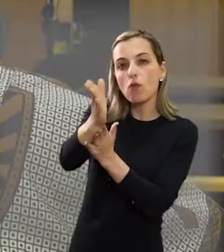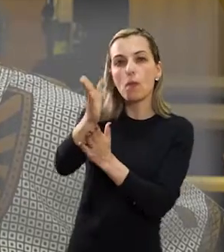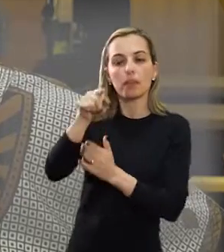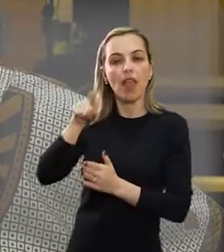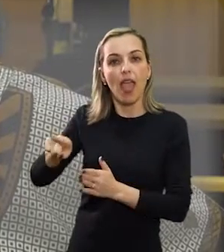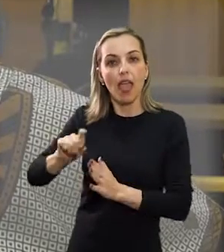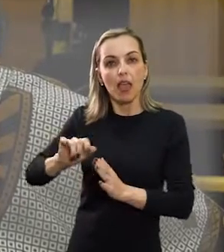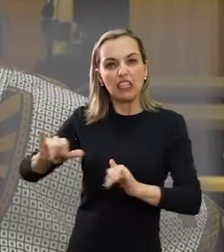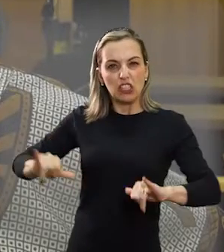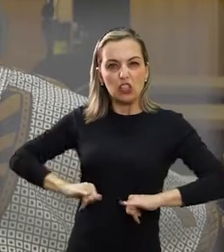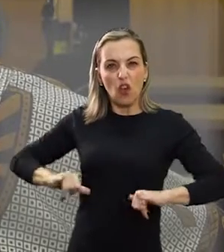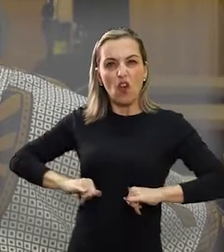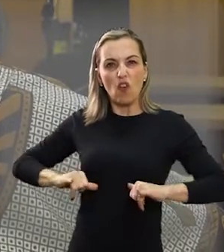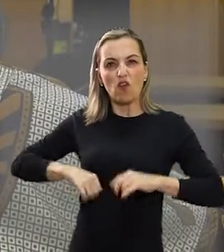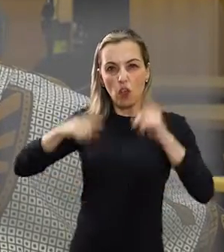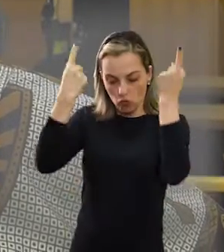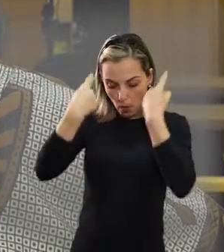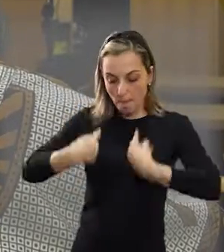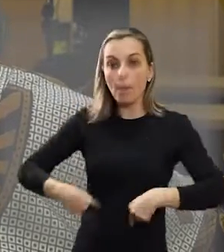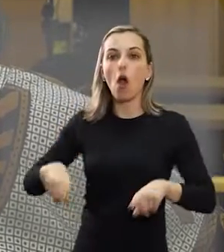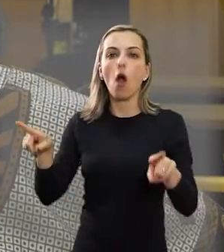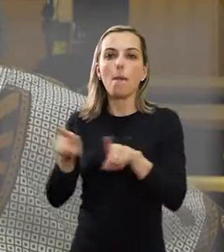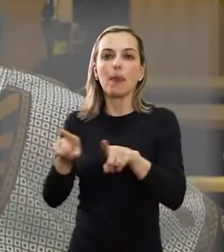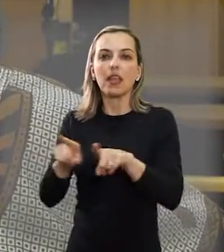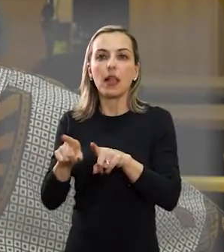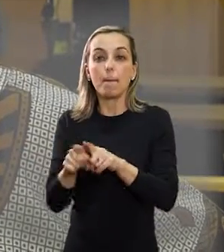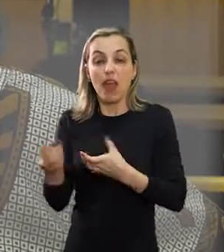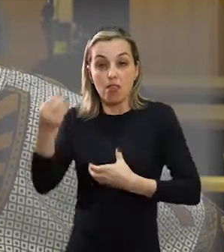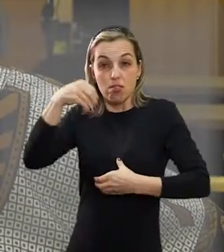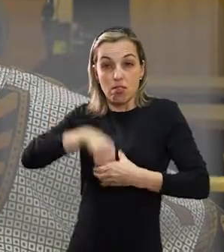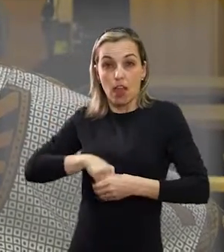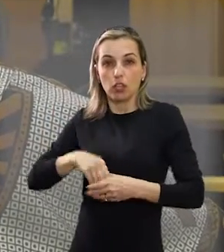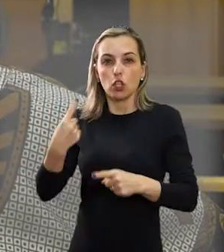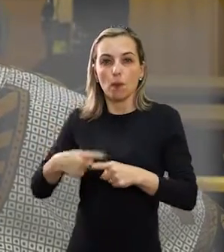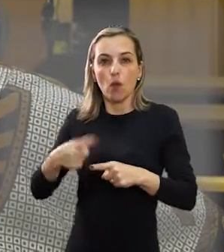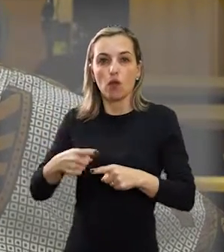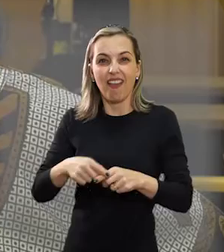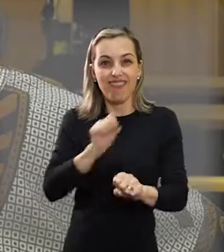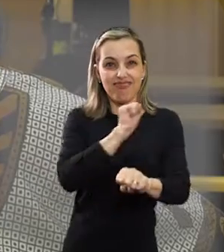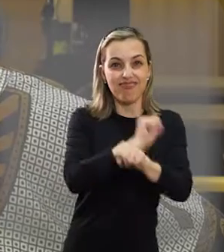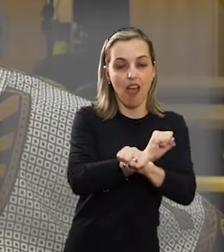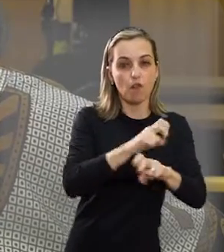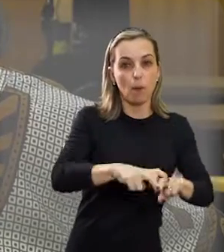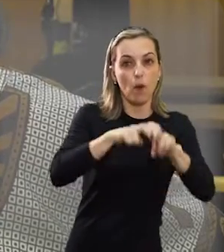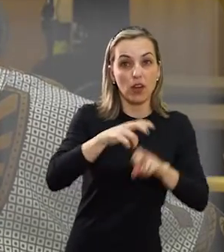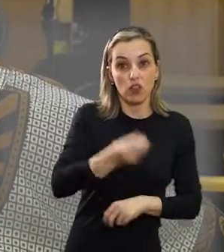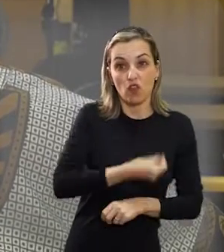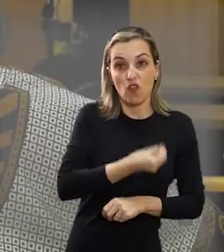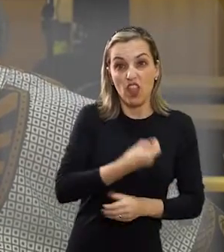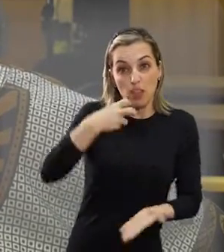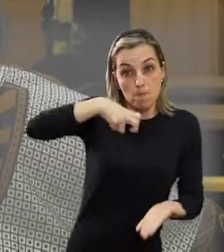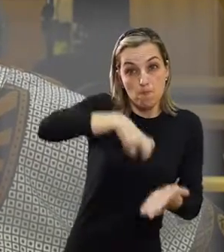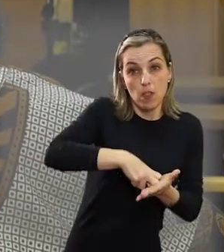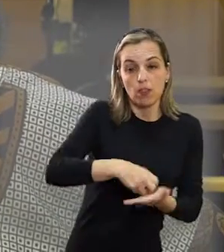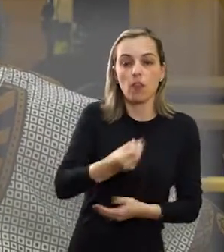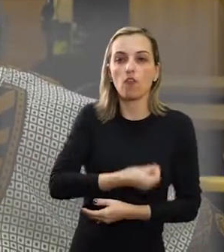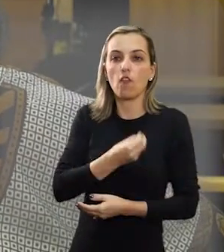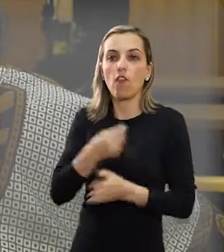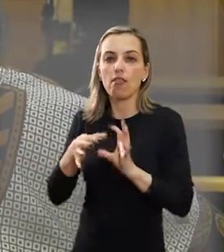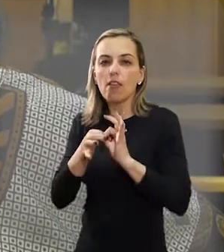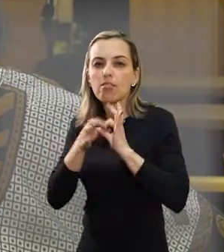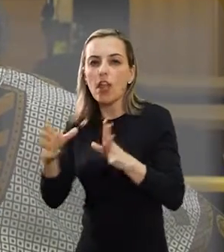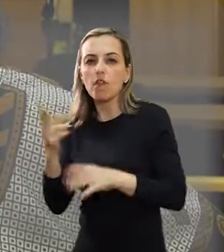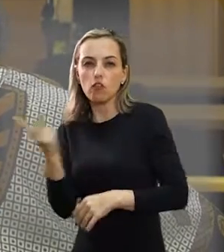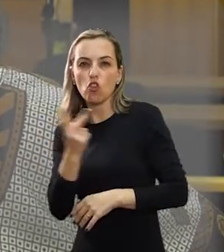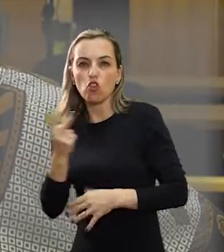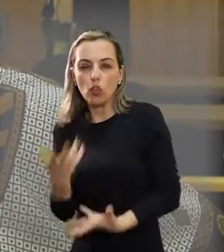significava isto e o que significava a liberdade, porque depois ele conquistou a liberdade. Por isso que ele